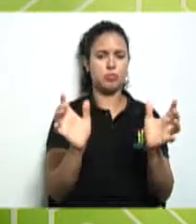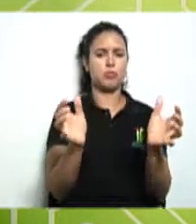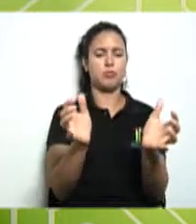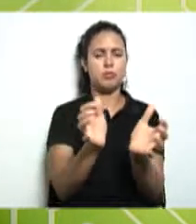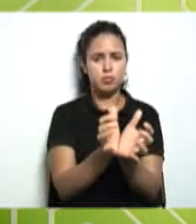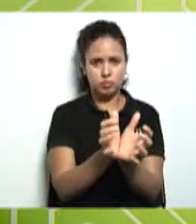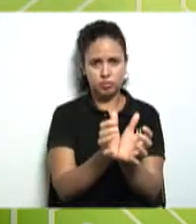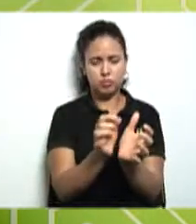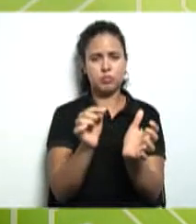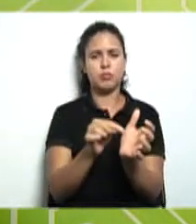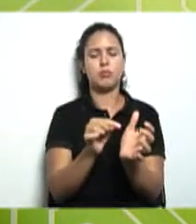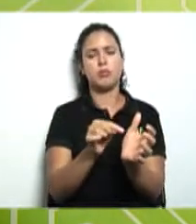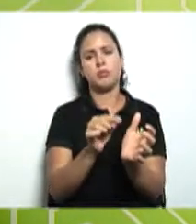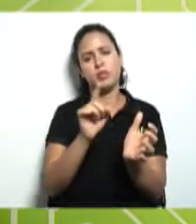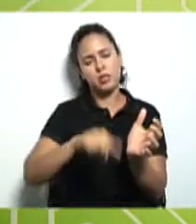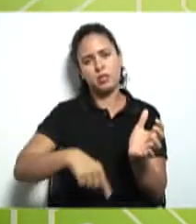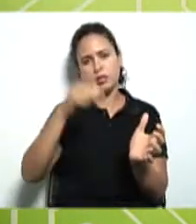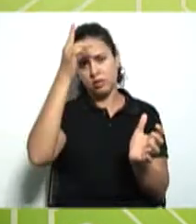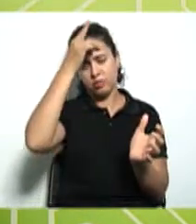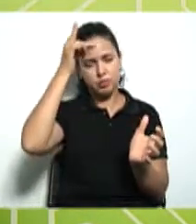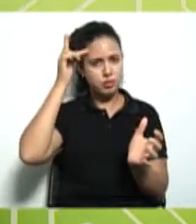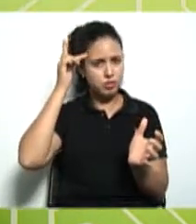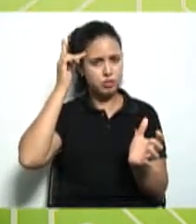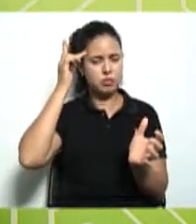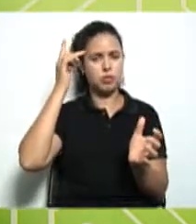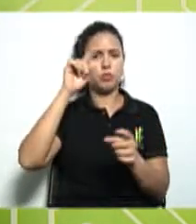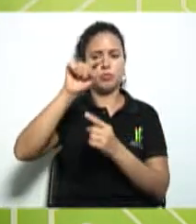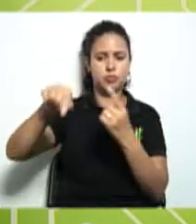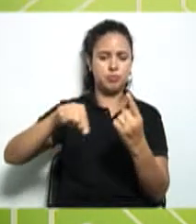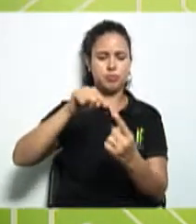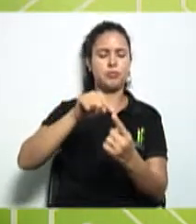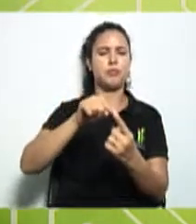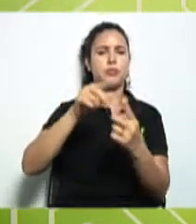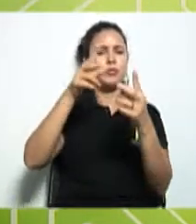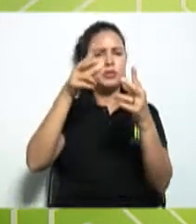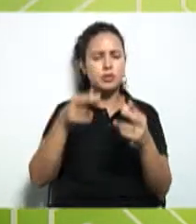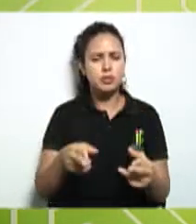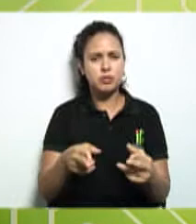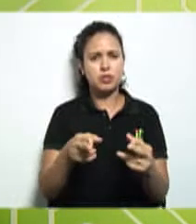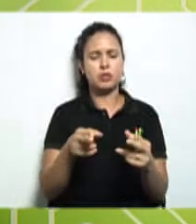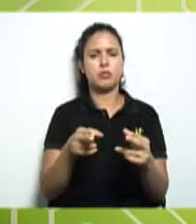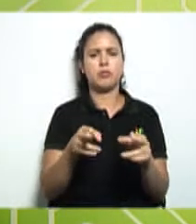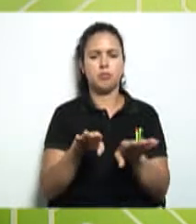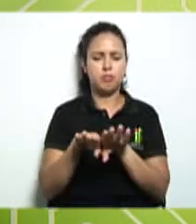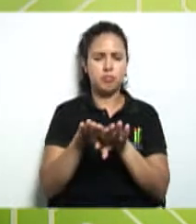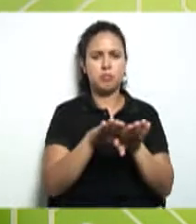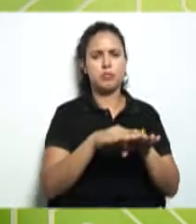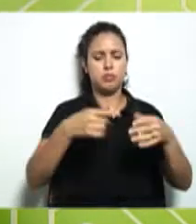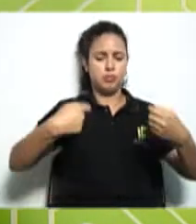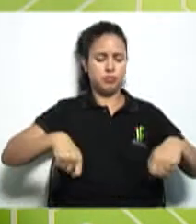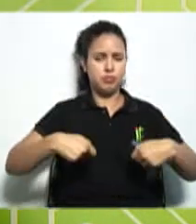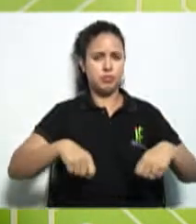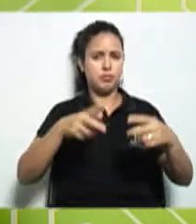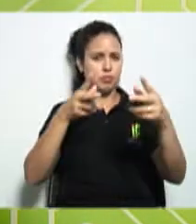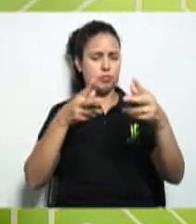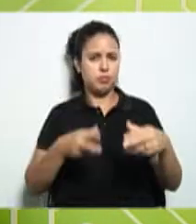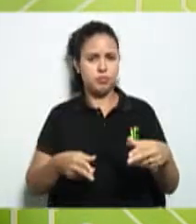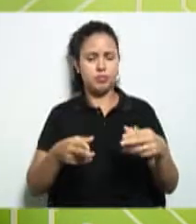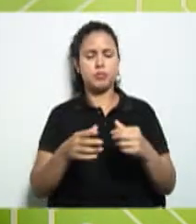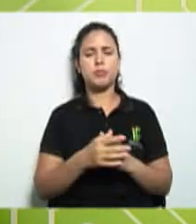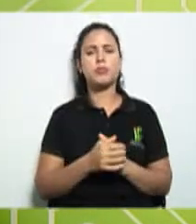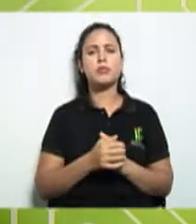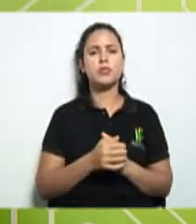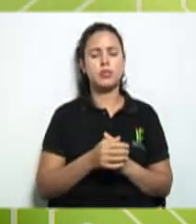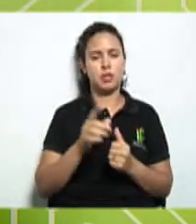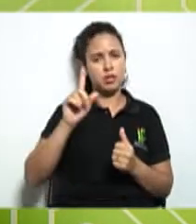interessados? São essas pessoas que têm o mesmo objetivo e a mesma necessidade. Então eles vão se juntar. Então